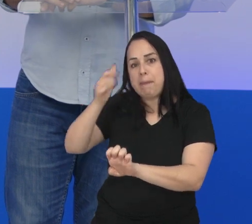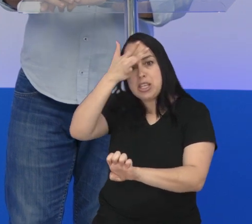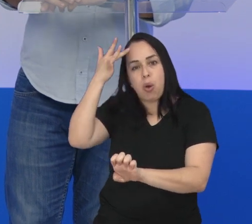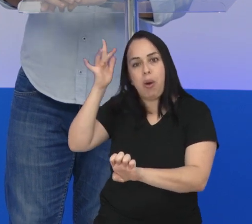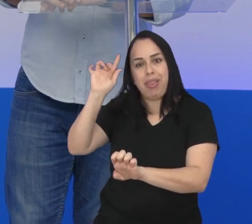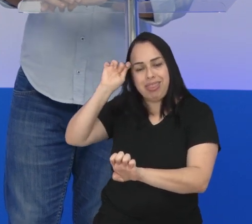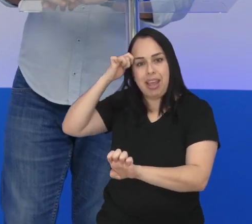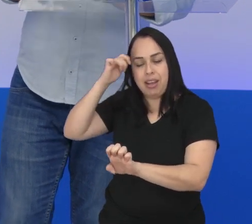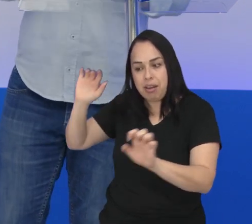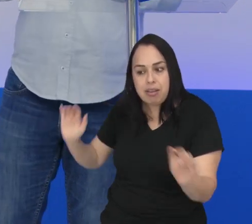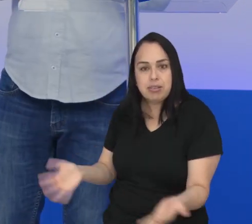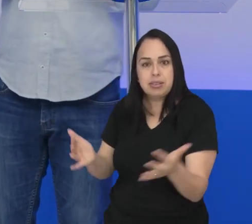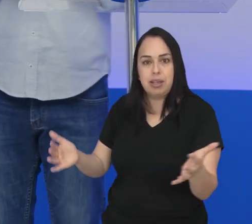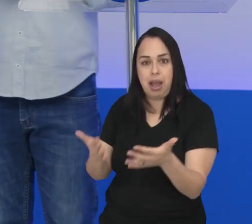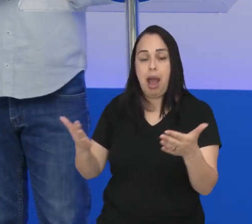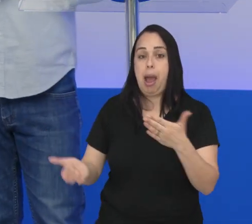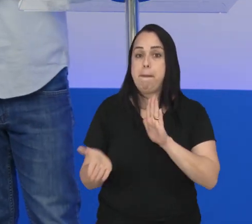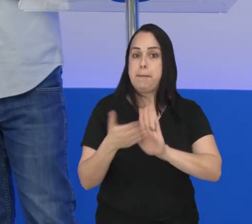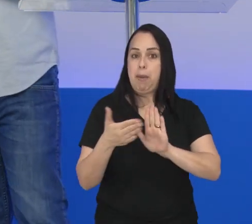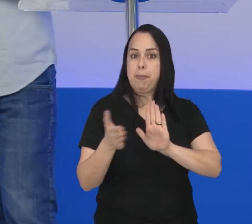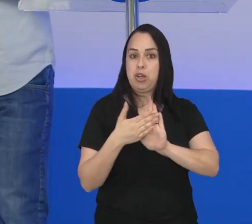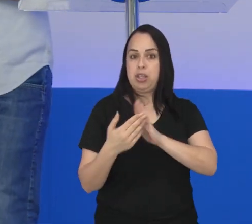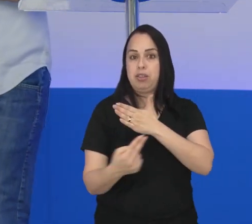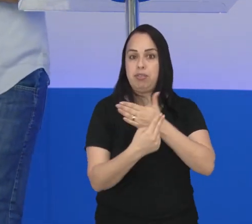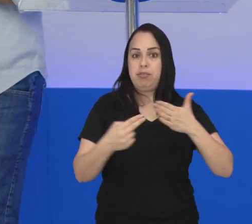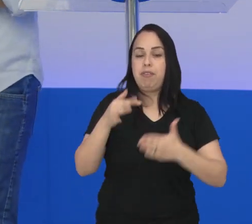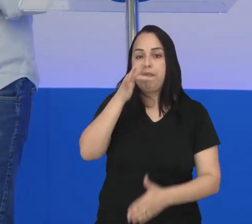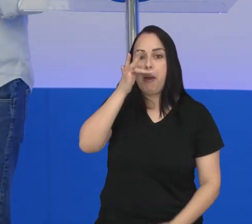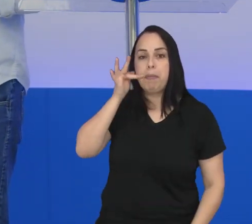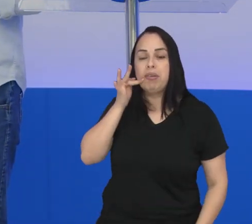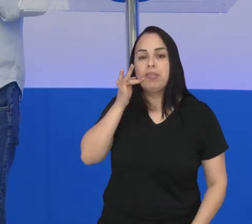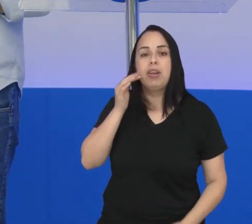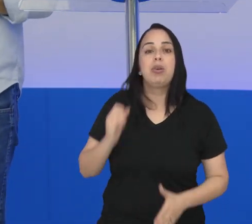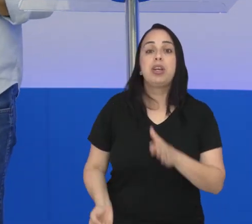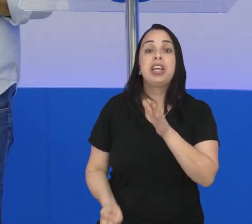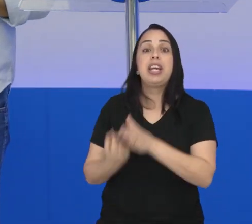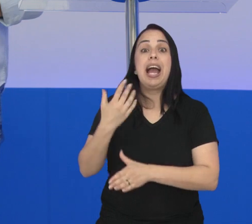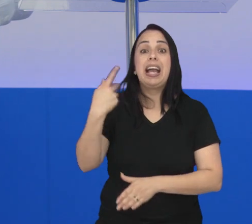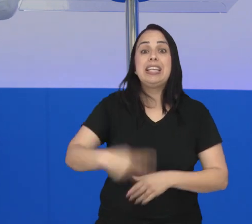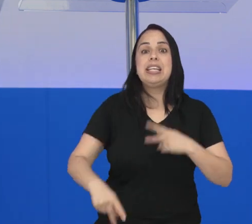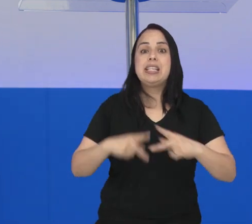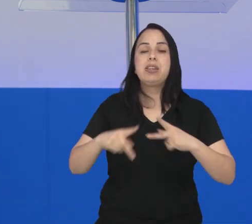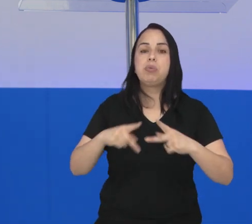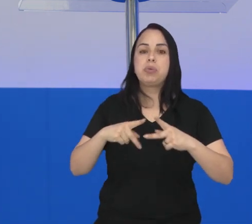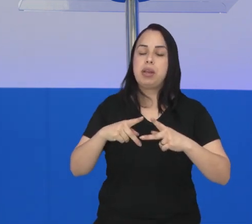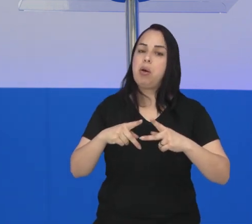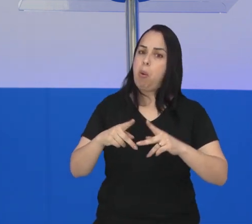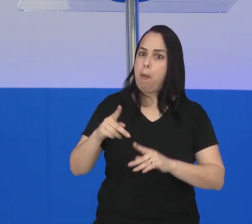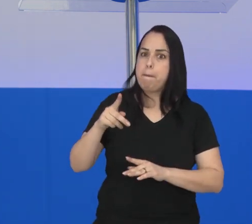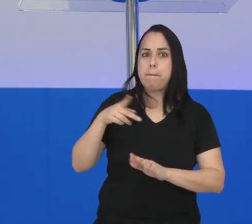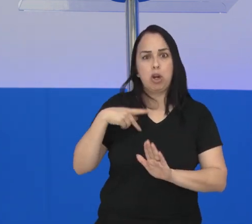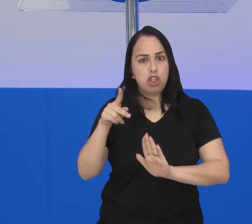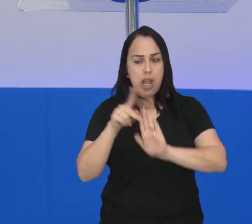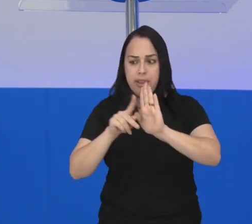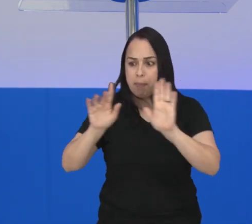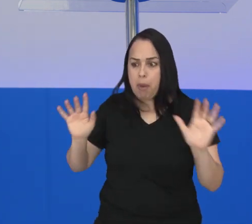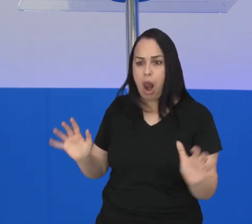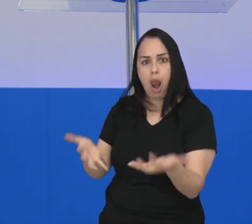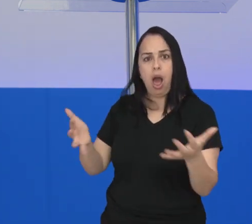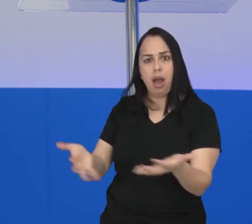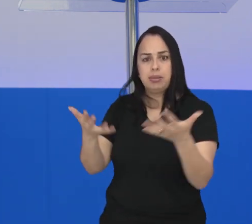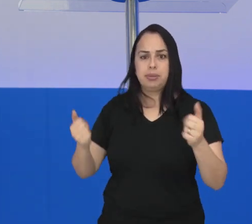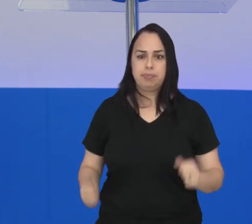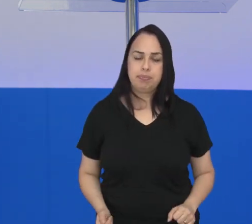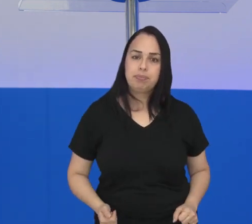cidade. A proposta apresentada pelo vereador Fabião Zagueiro pretende criar em São José dos Campos um programa para